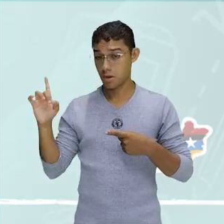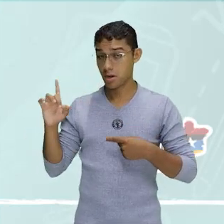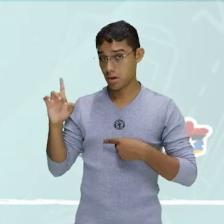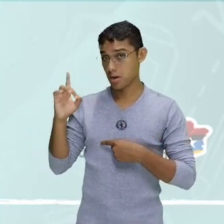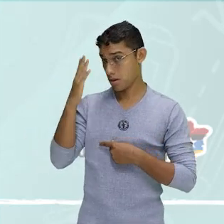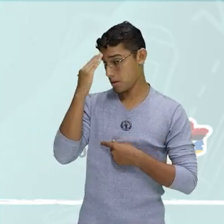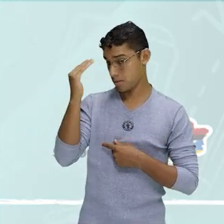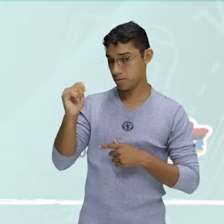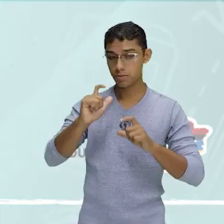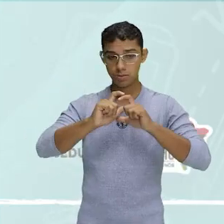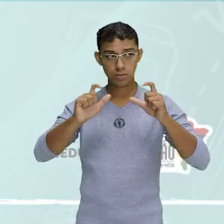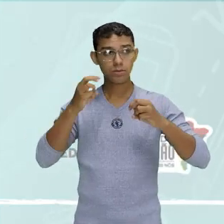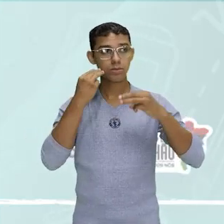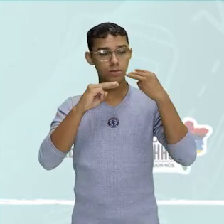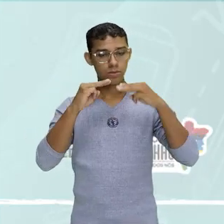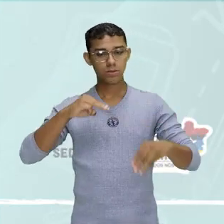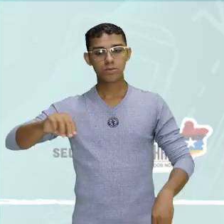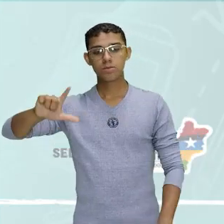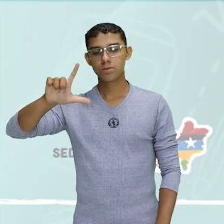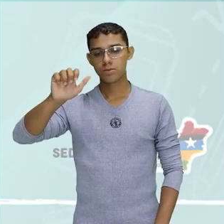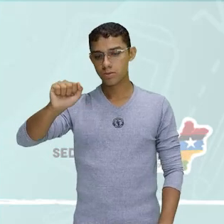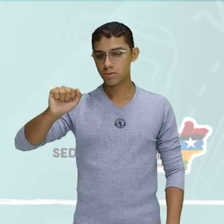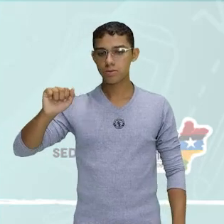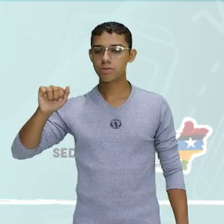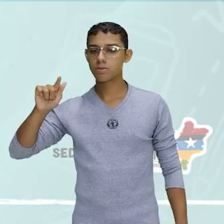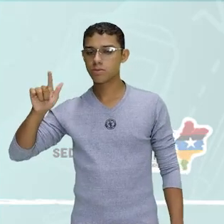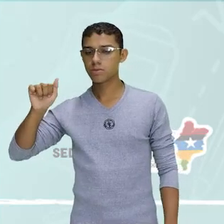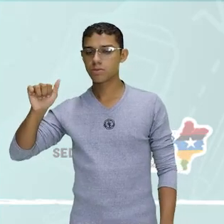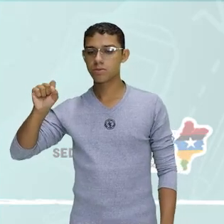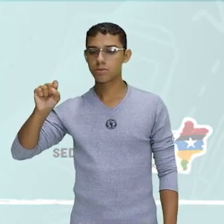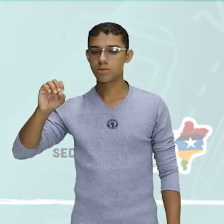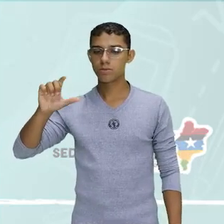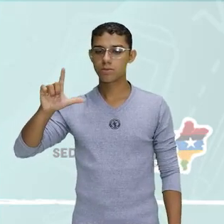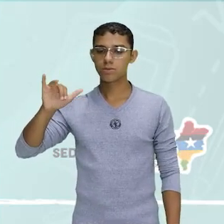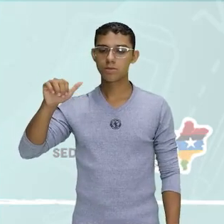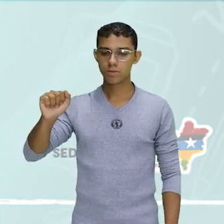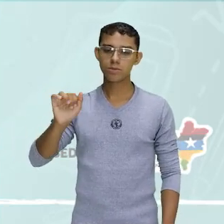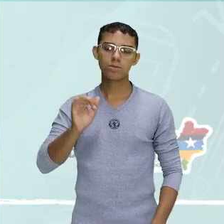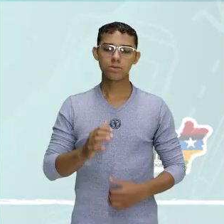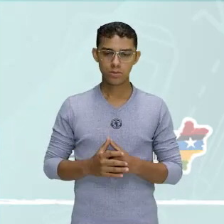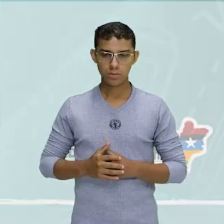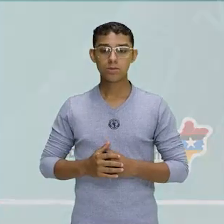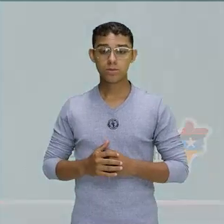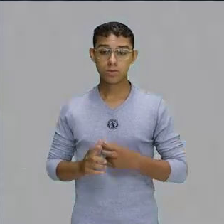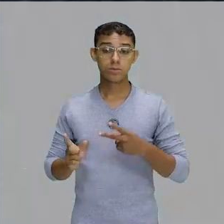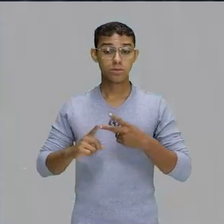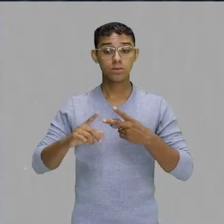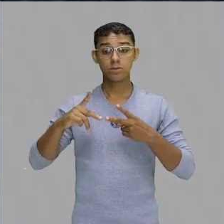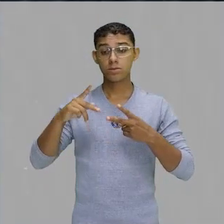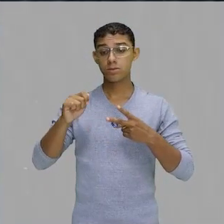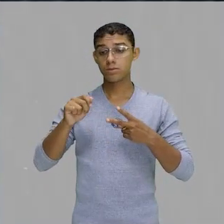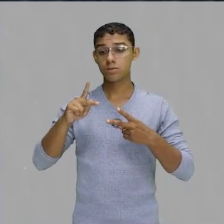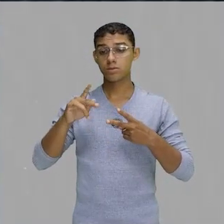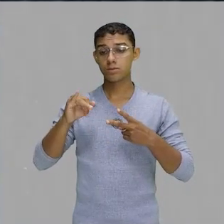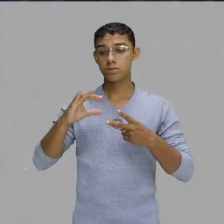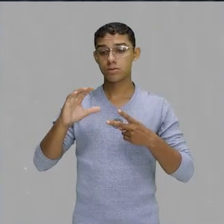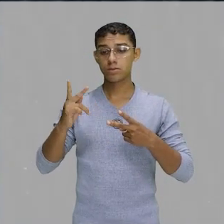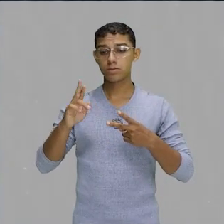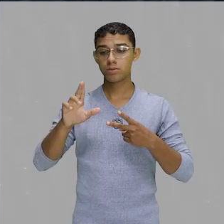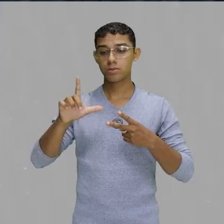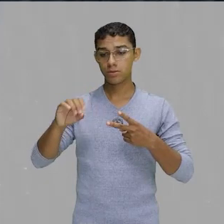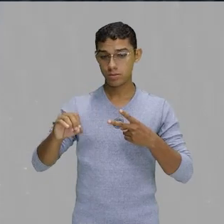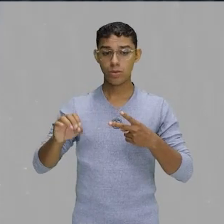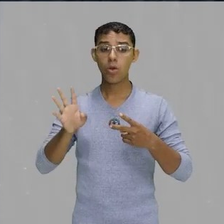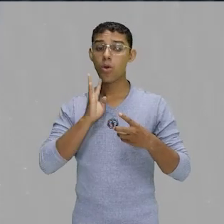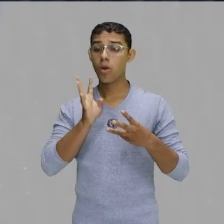pois é. La Gasolina, tá? Papi Chulo. São difíceis de superar como Despacito. E aí, alguém lembra